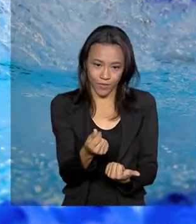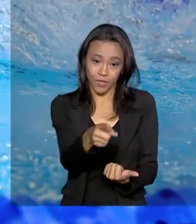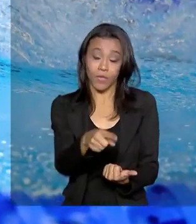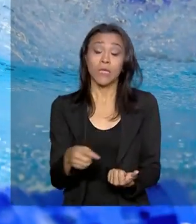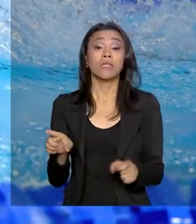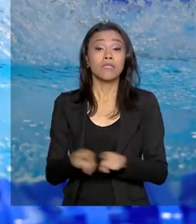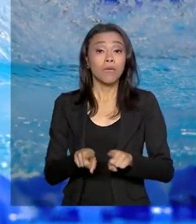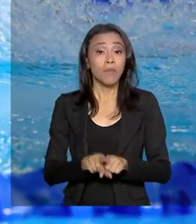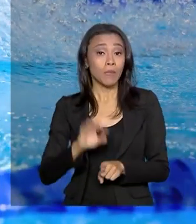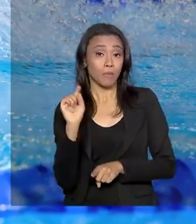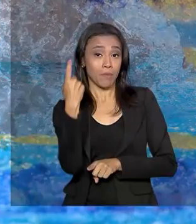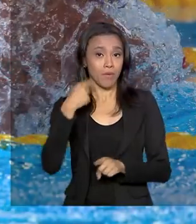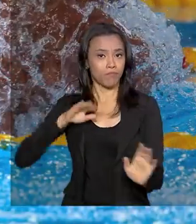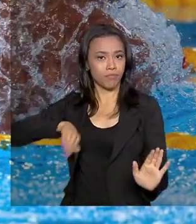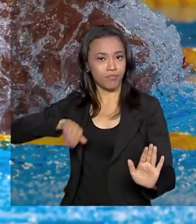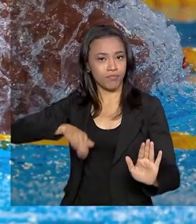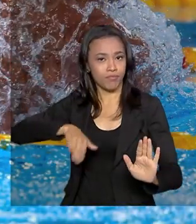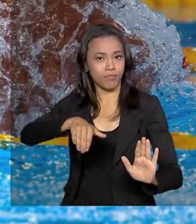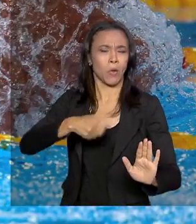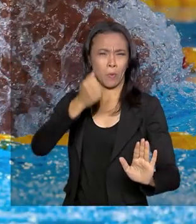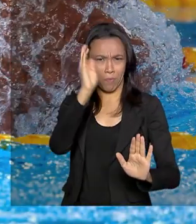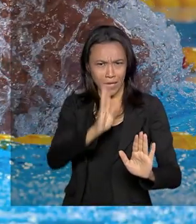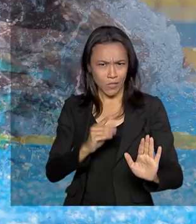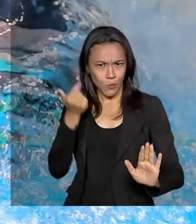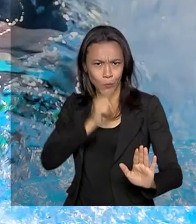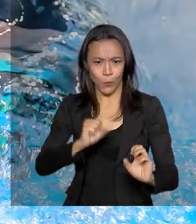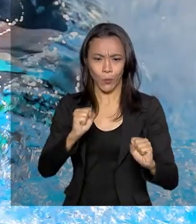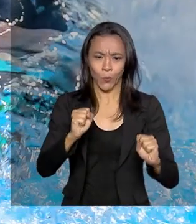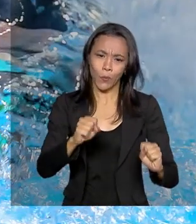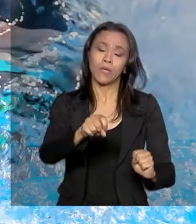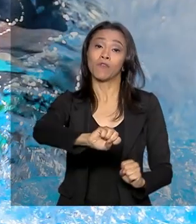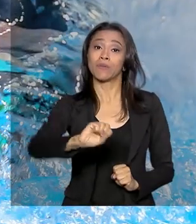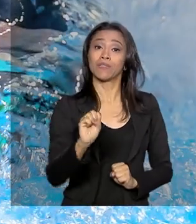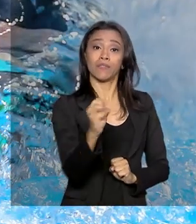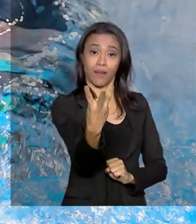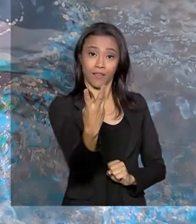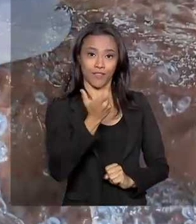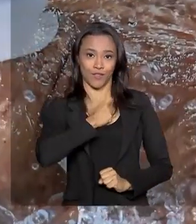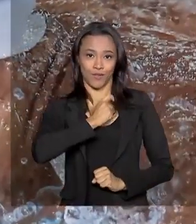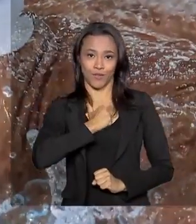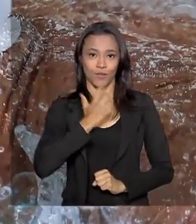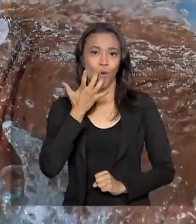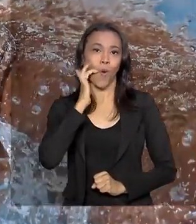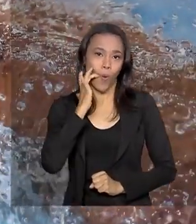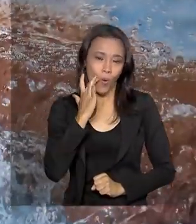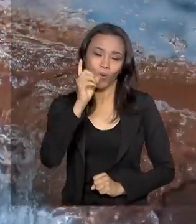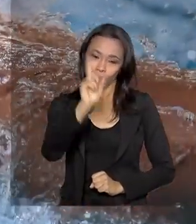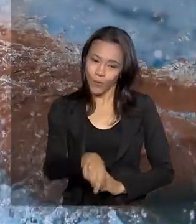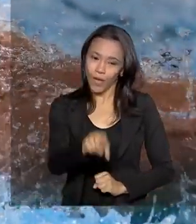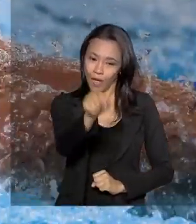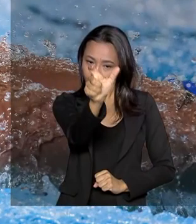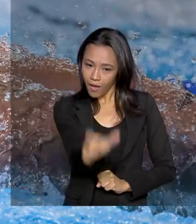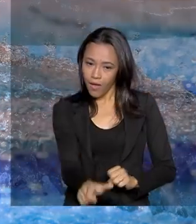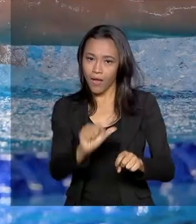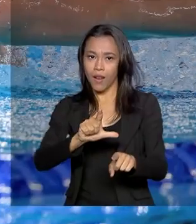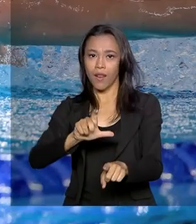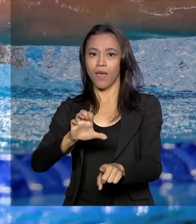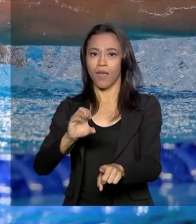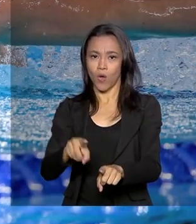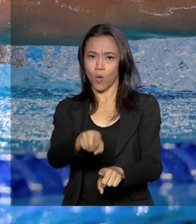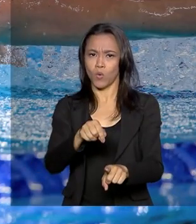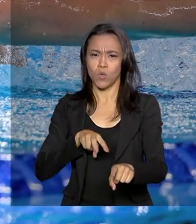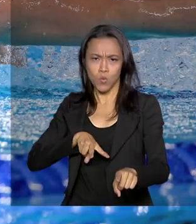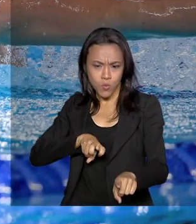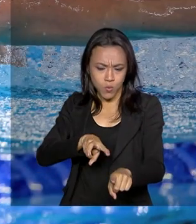disputas da natação, o Brasil dominou a piscina. Foram três medalhas de ouro. Destaque para o ouro de Léo de Deus, nos